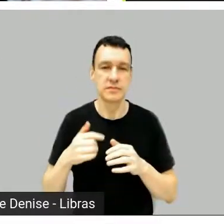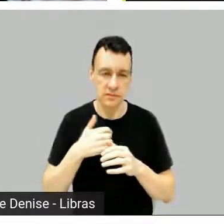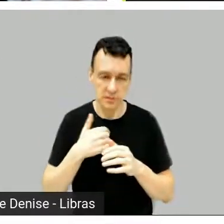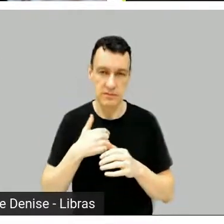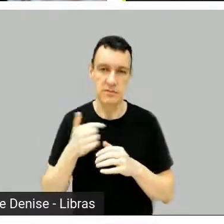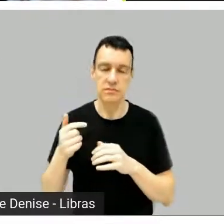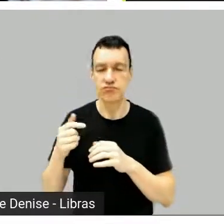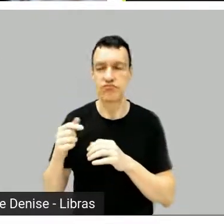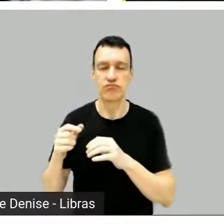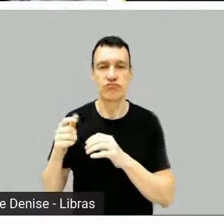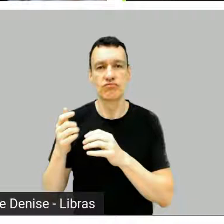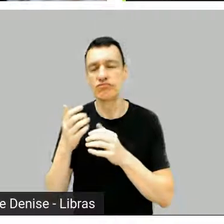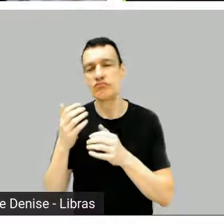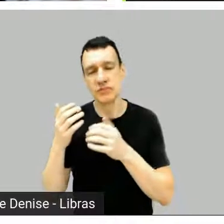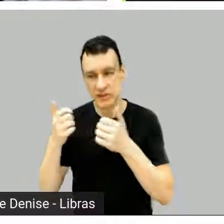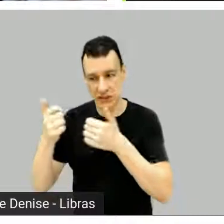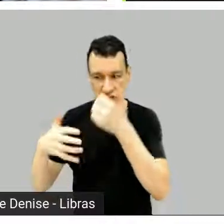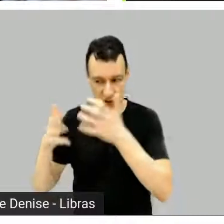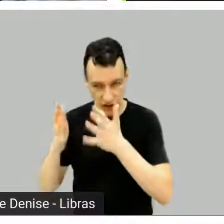três ou quatro vezes.